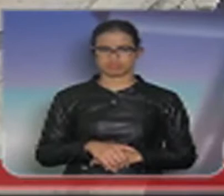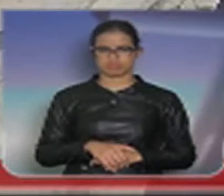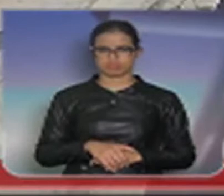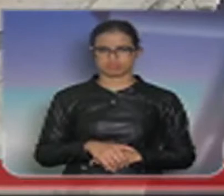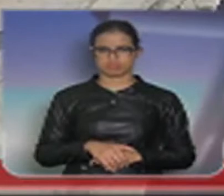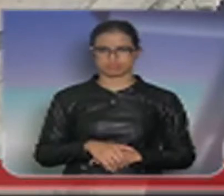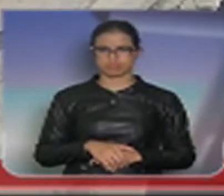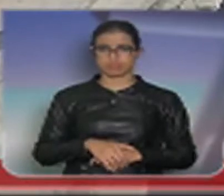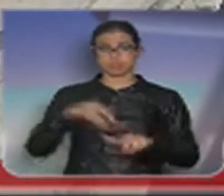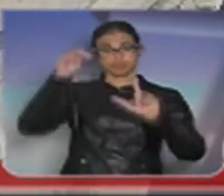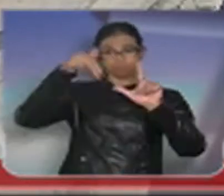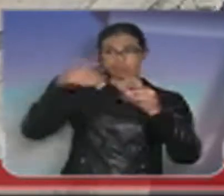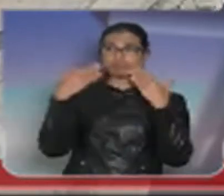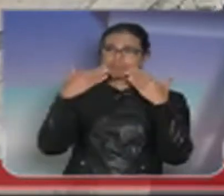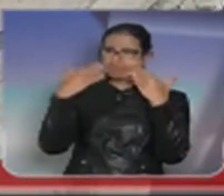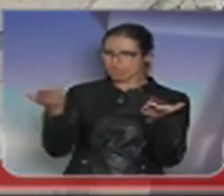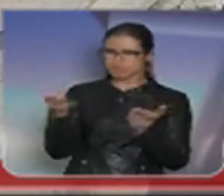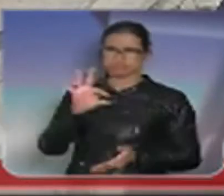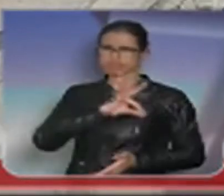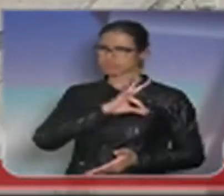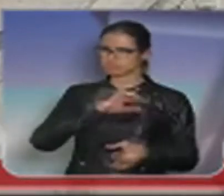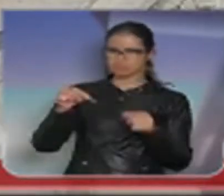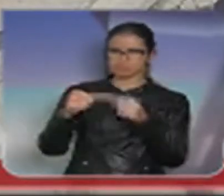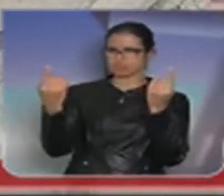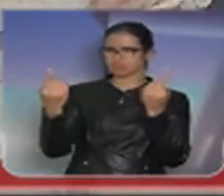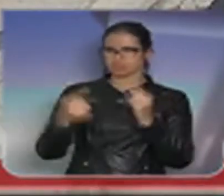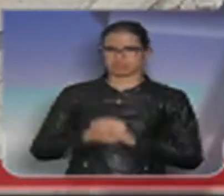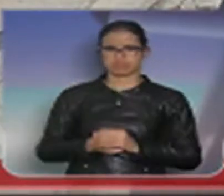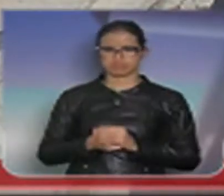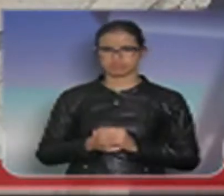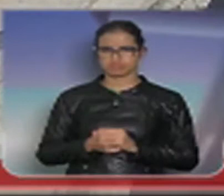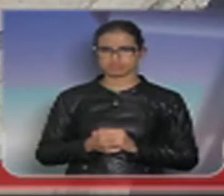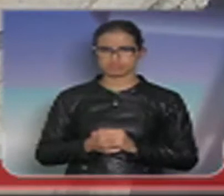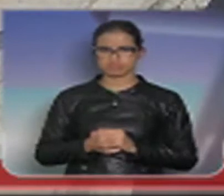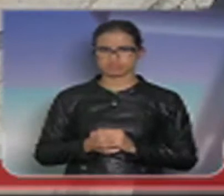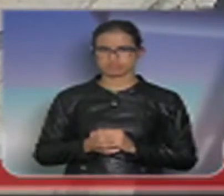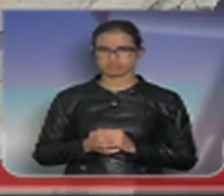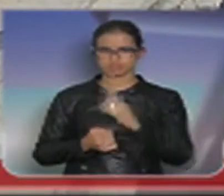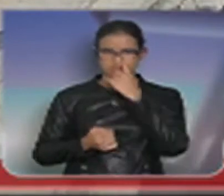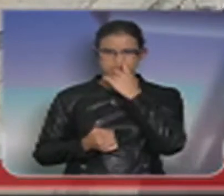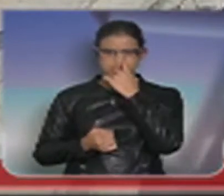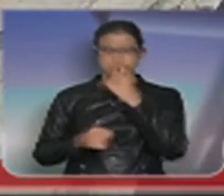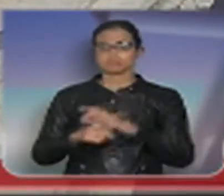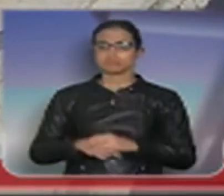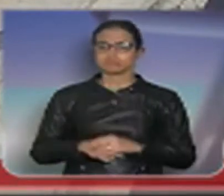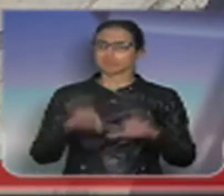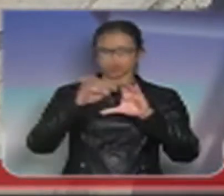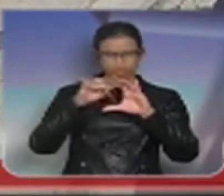mostra atitudes totalmente incompatíveis, não só nessa, como inúmeras outras atitudes nessa rede de televisão,